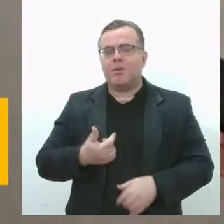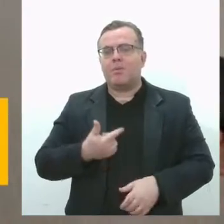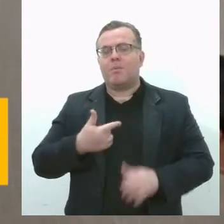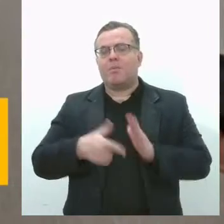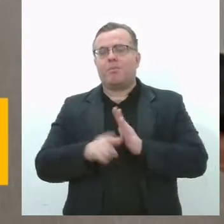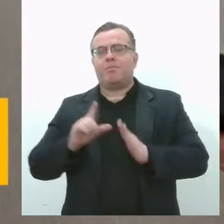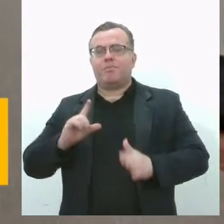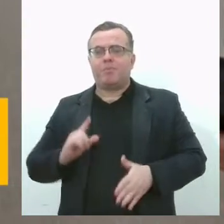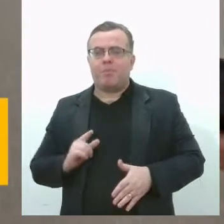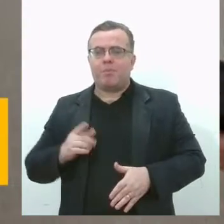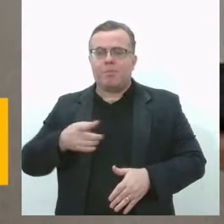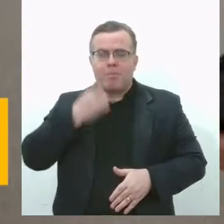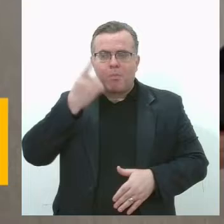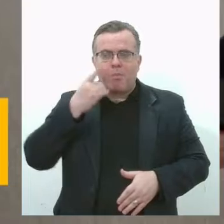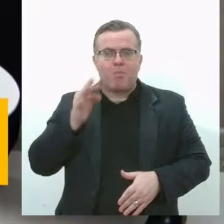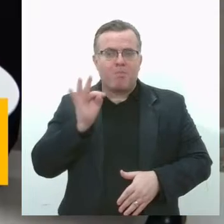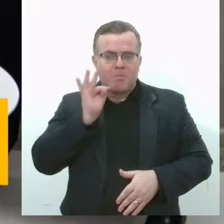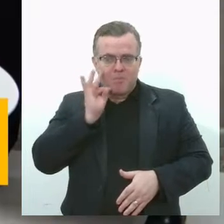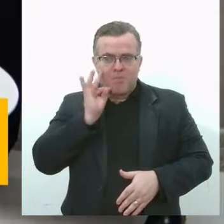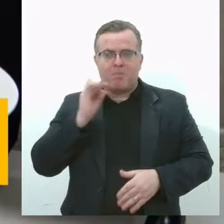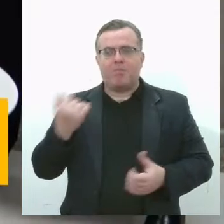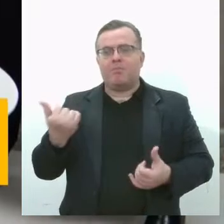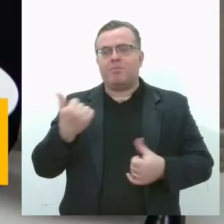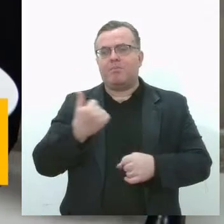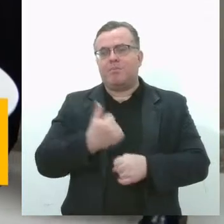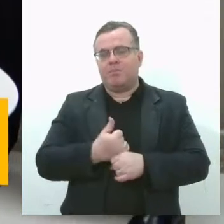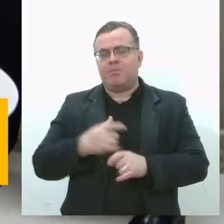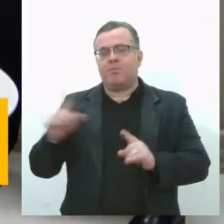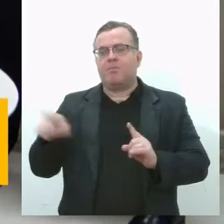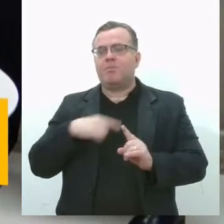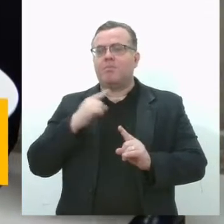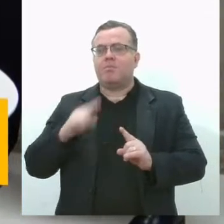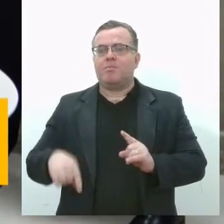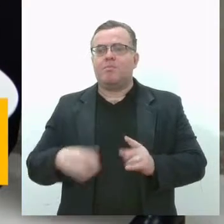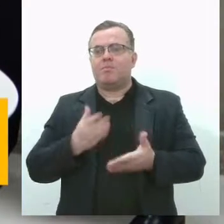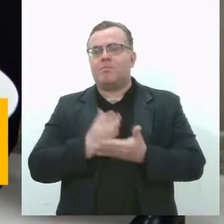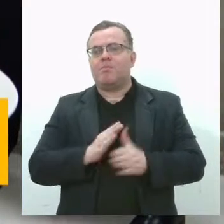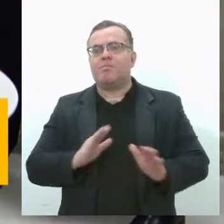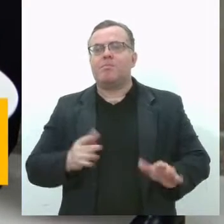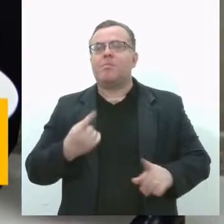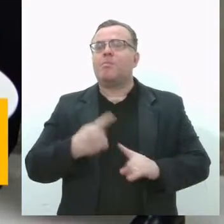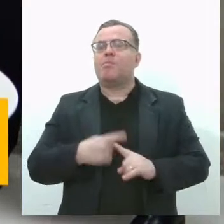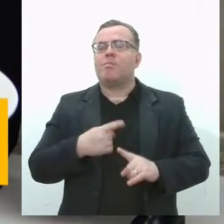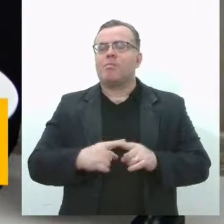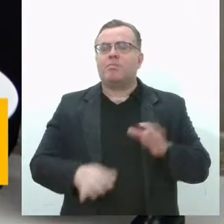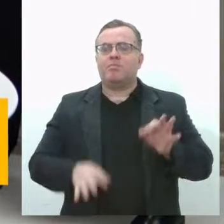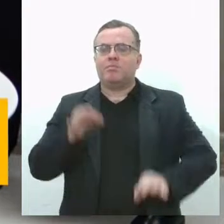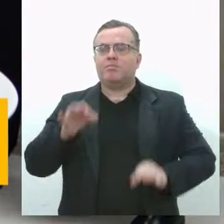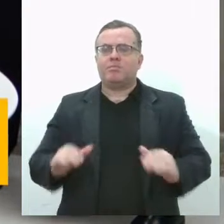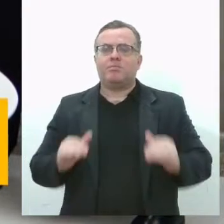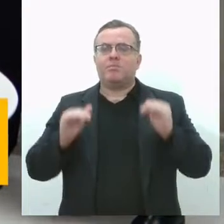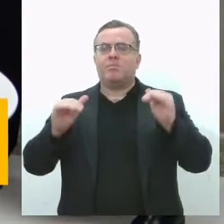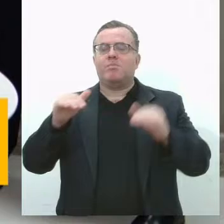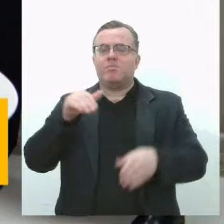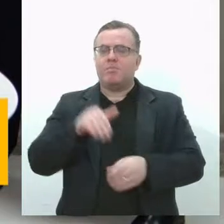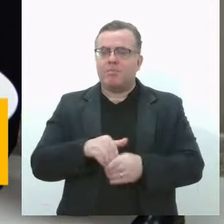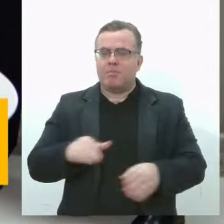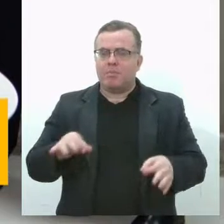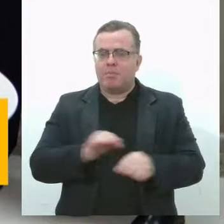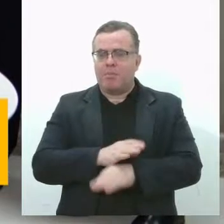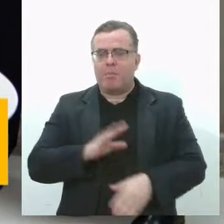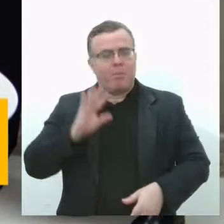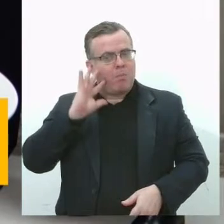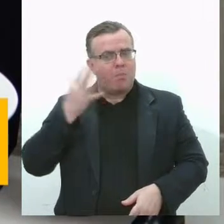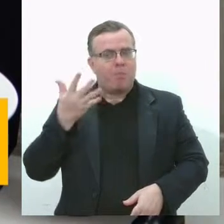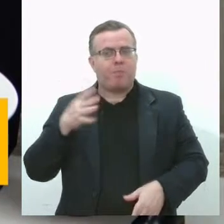Talisson Barbosa, que teve os direitos políticos suspensos pelo Tribunal Superior Eleitoral. Decisão essa que foi